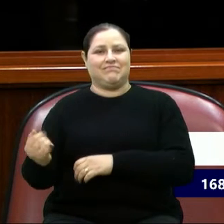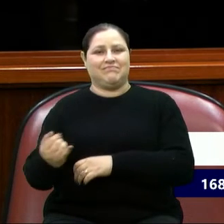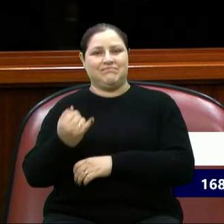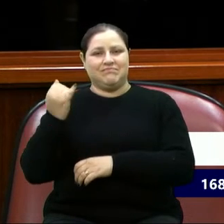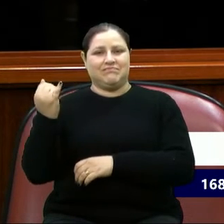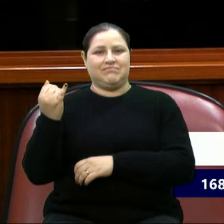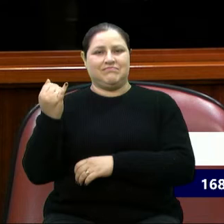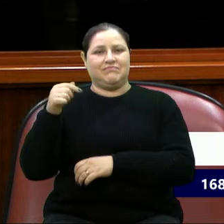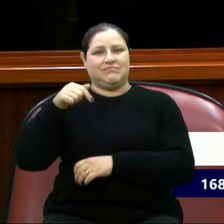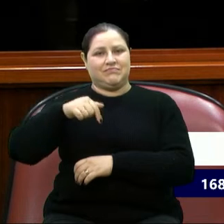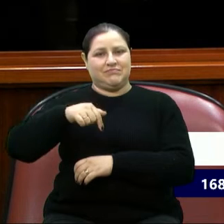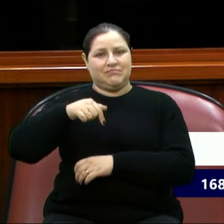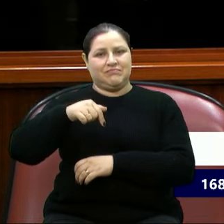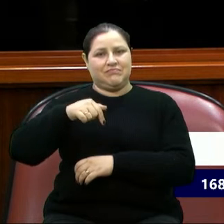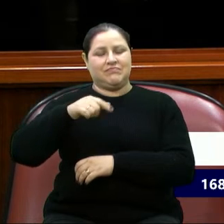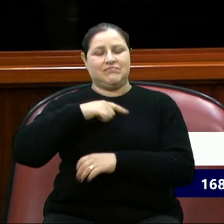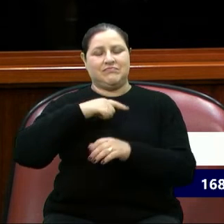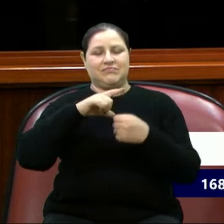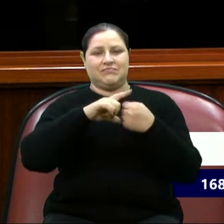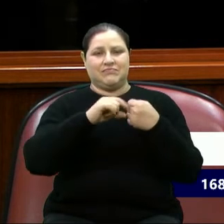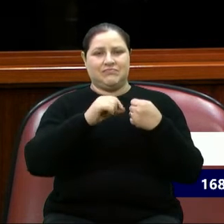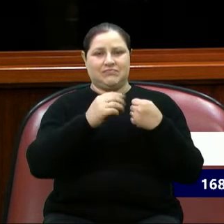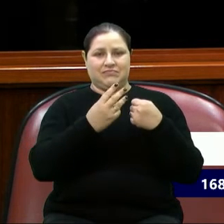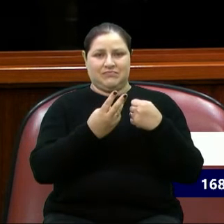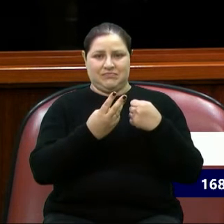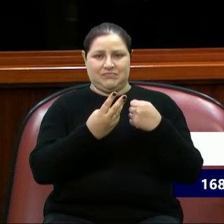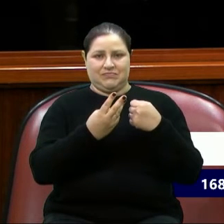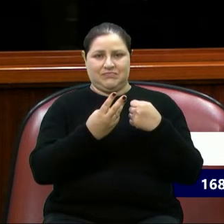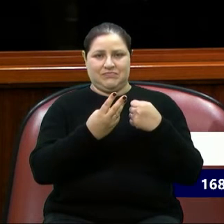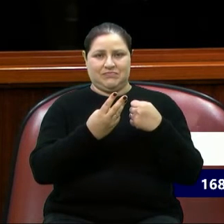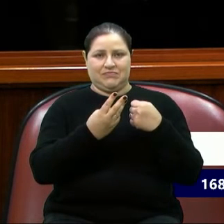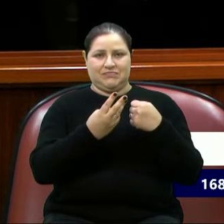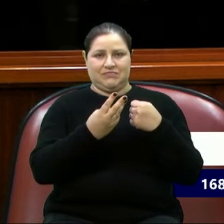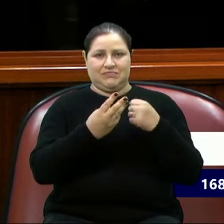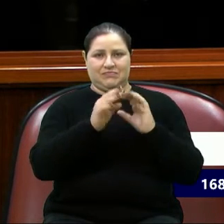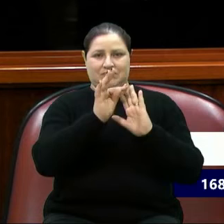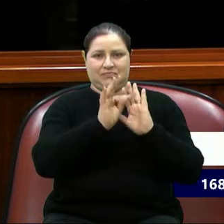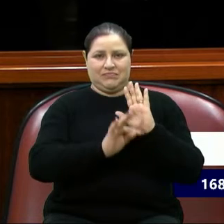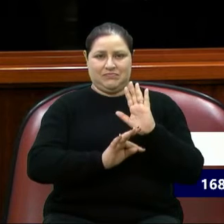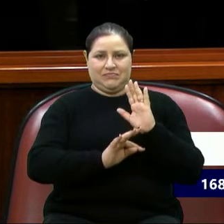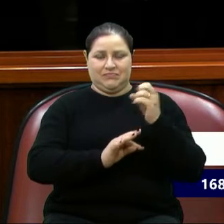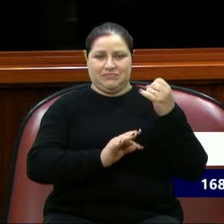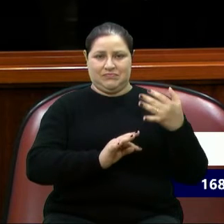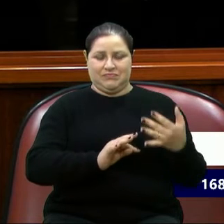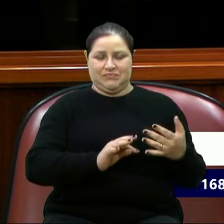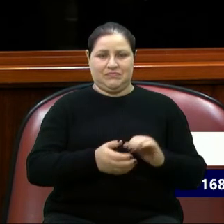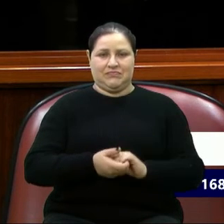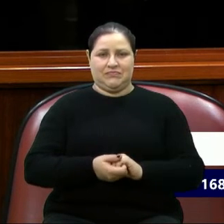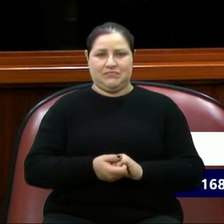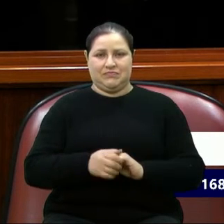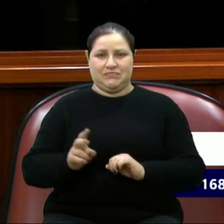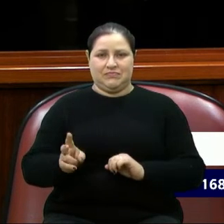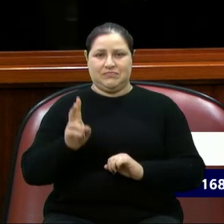Aqui, lá no artigo 3º da peça, ele diz o seguinte, o